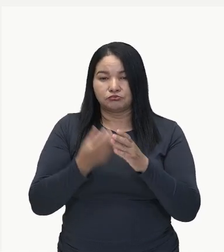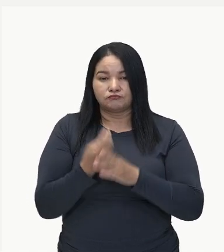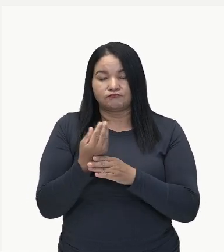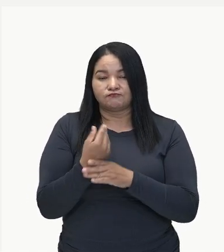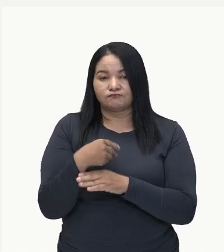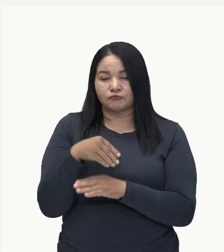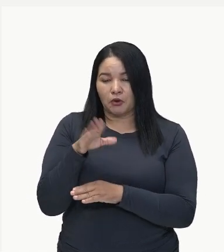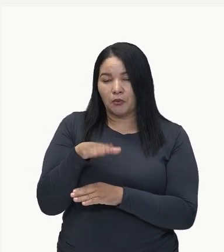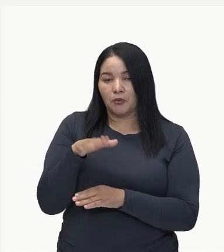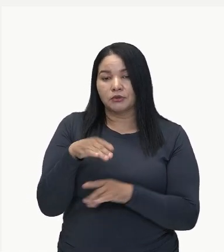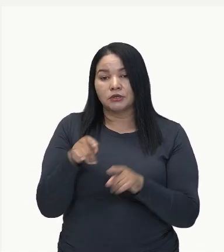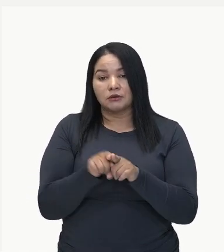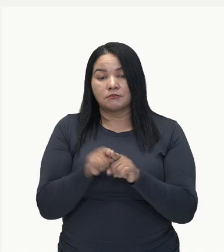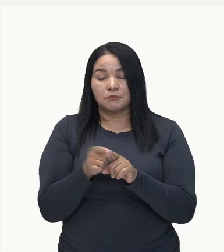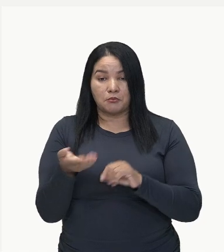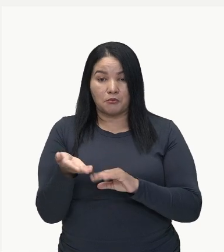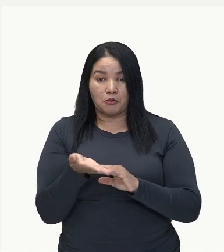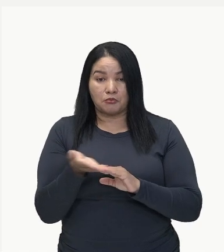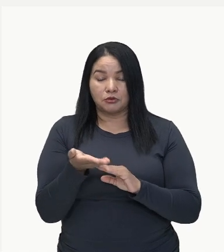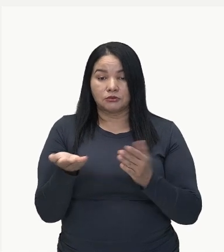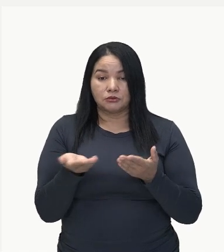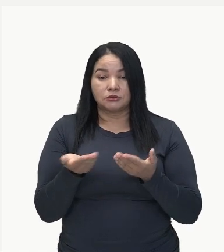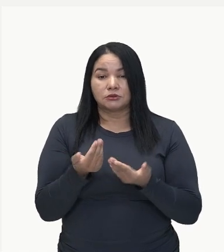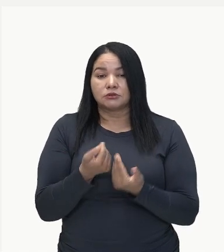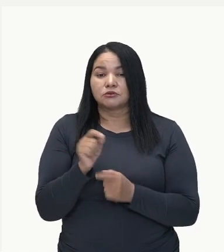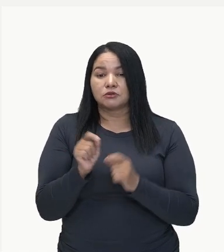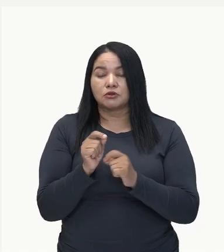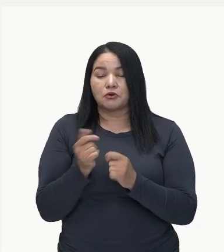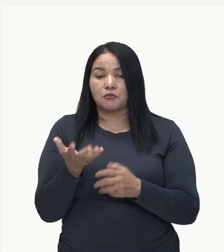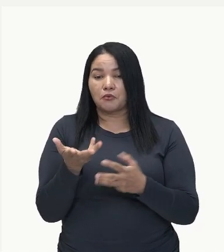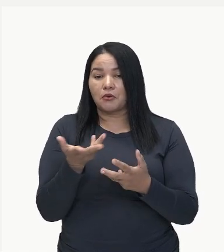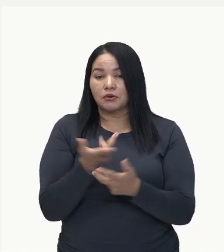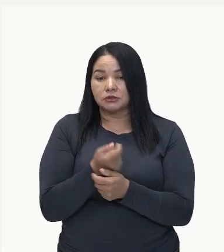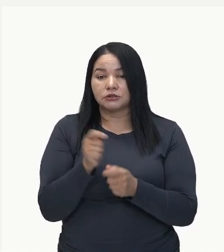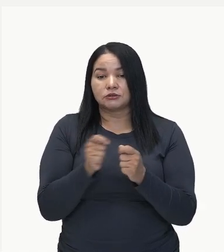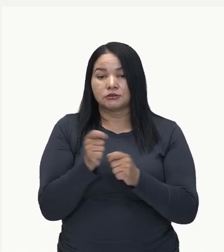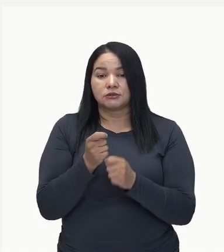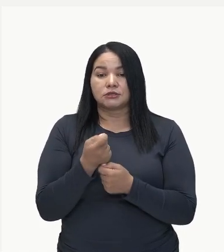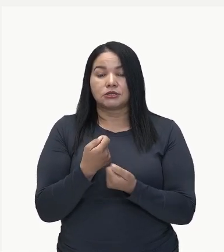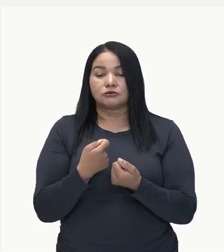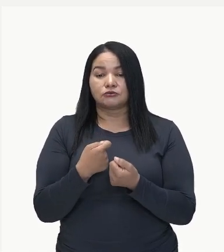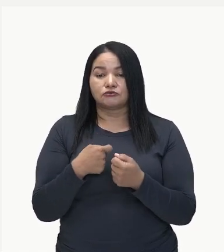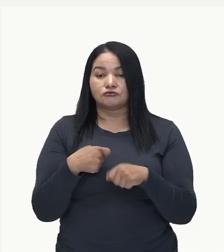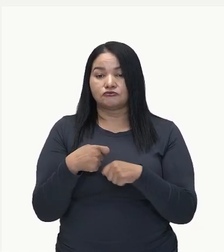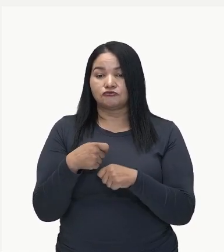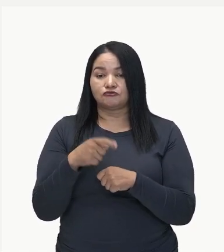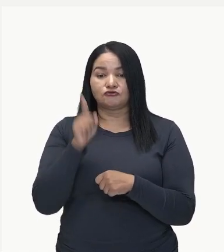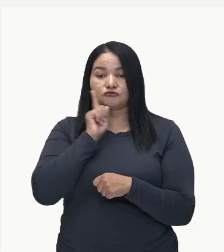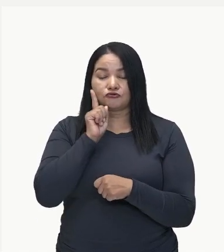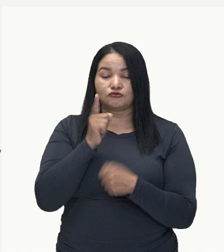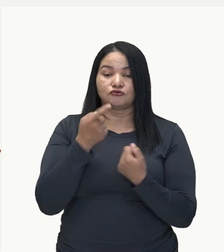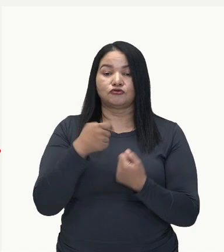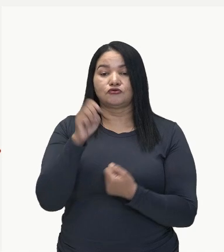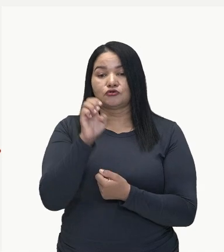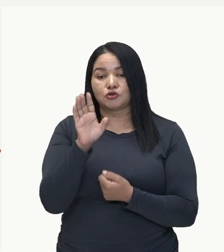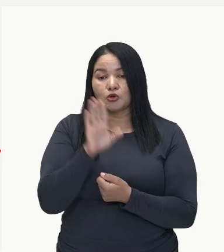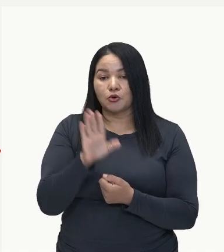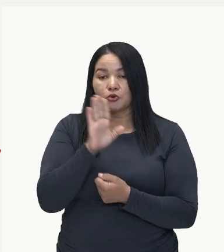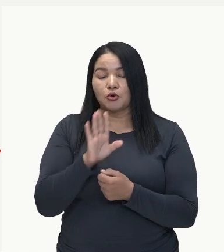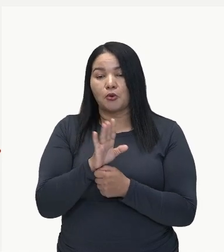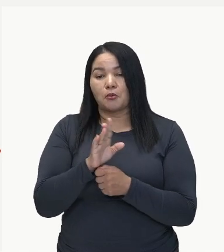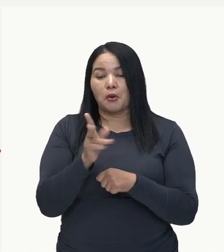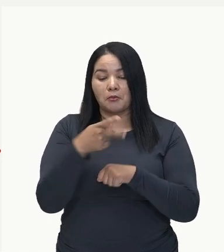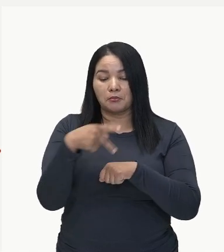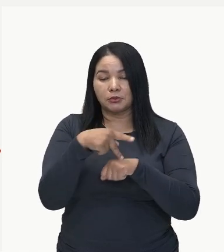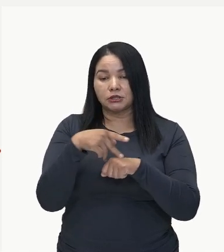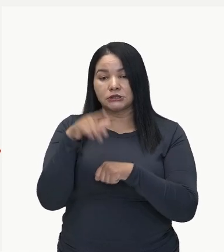são modernos, conquistaram, devido a sua qualidade, conquistaram mercados dos Estados Unidos, da Europa e diversos países da